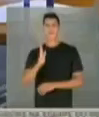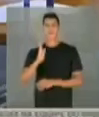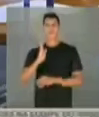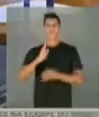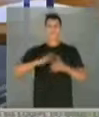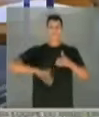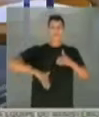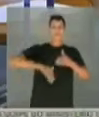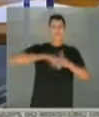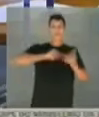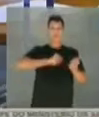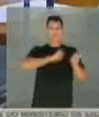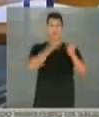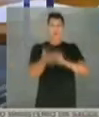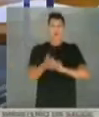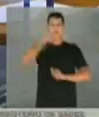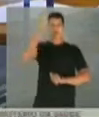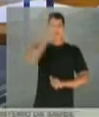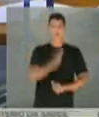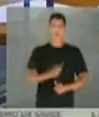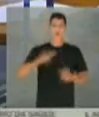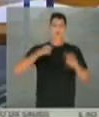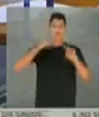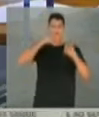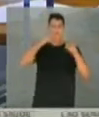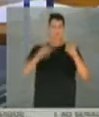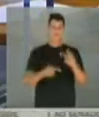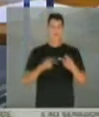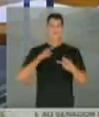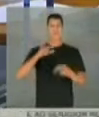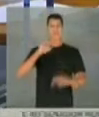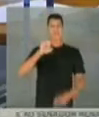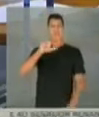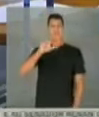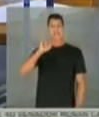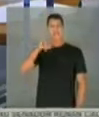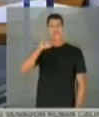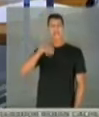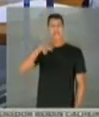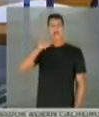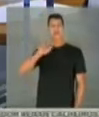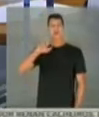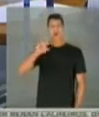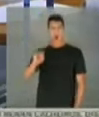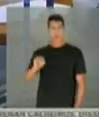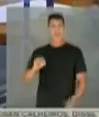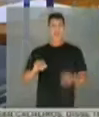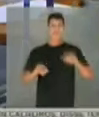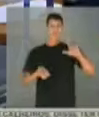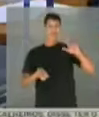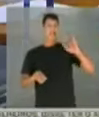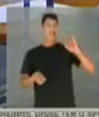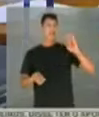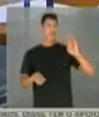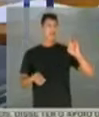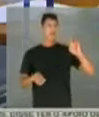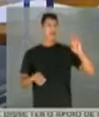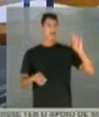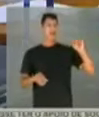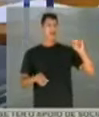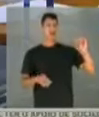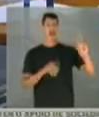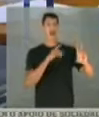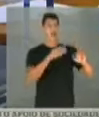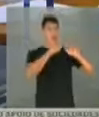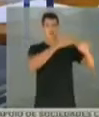Campeonatos nacionais, aí Vossa Excelência citou alguns, eliminatórias, libertadores, senhor presidente. Ah, essa não pega Covid, essa não